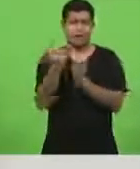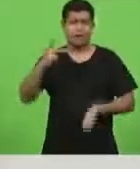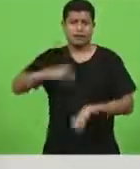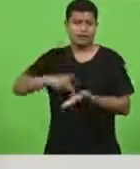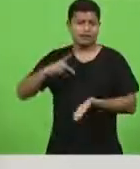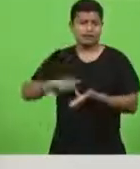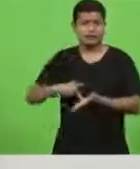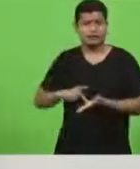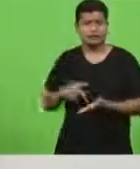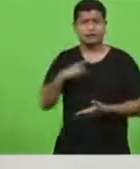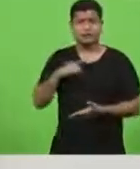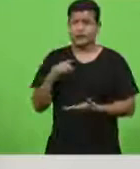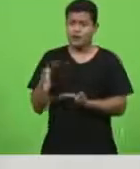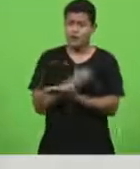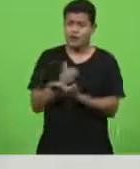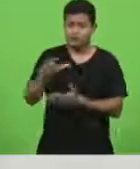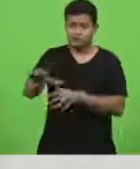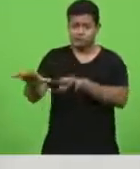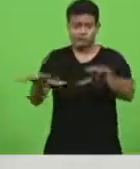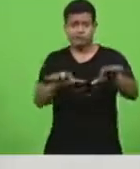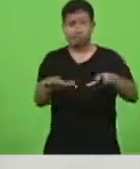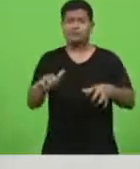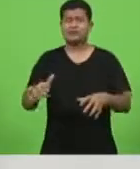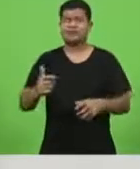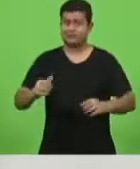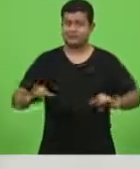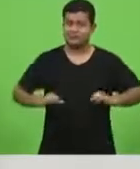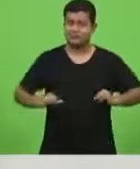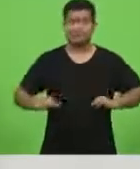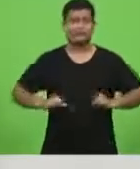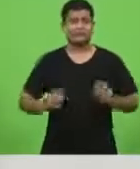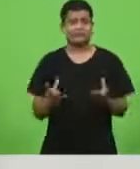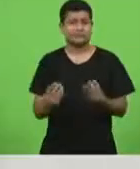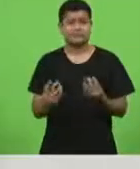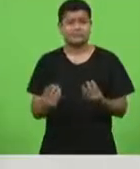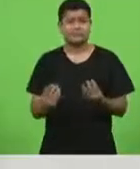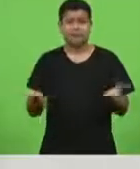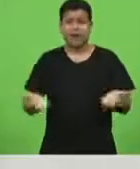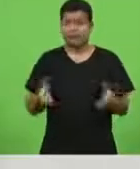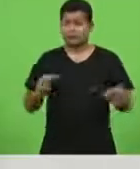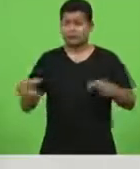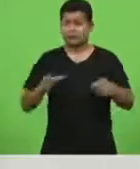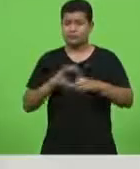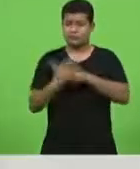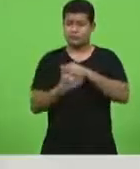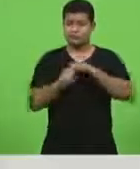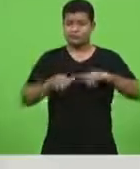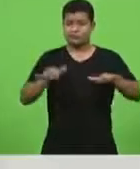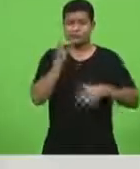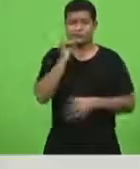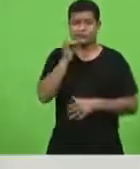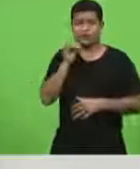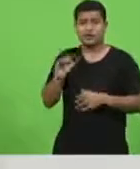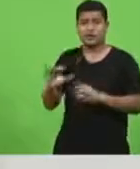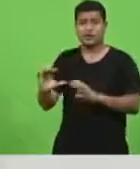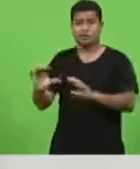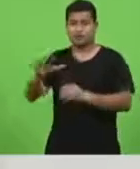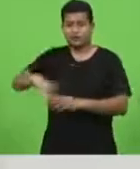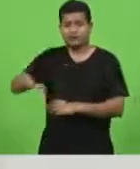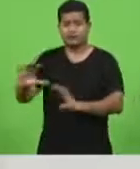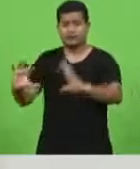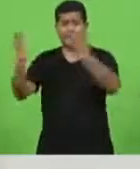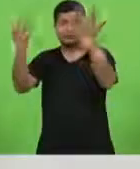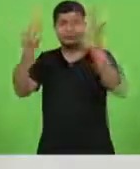temos setores sofrendo muito nesse momento da pandemia o setor de eventos o setor de turismo